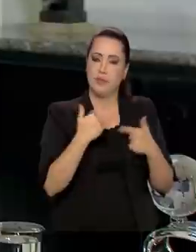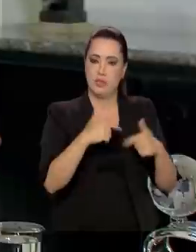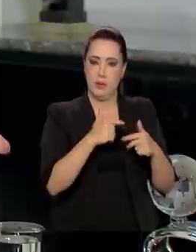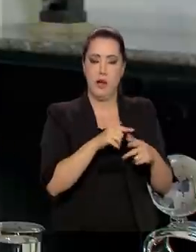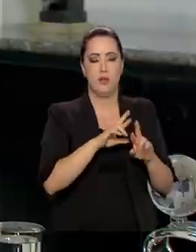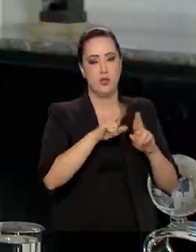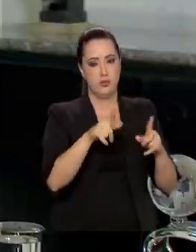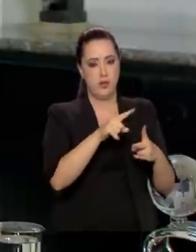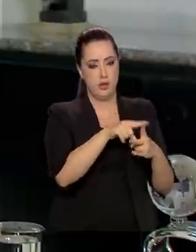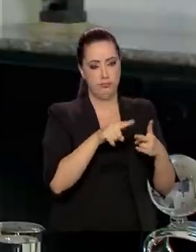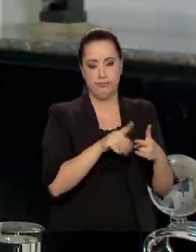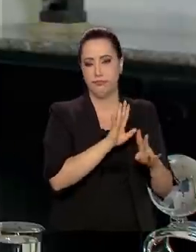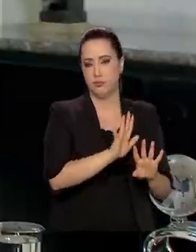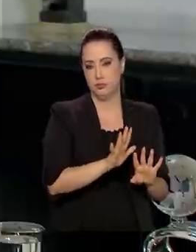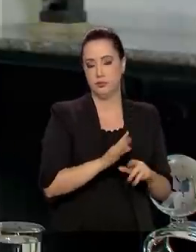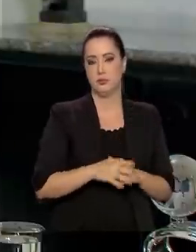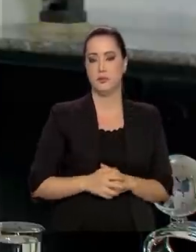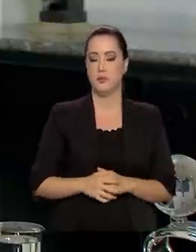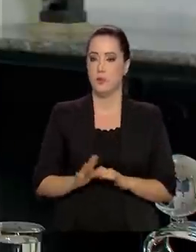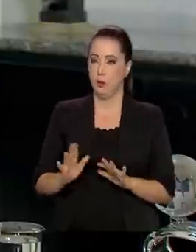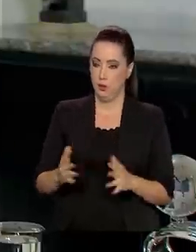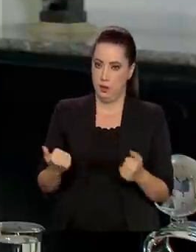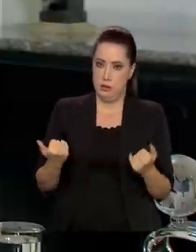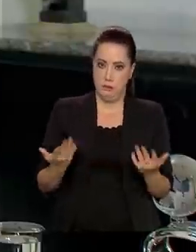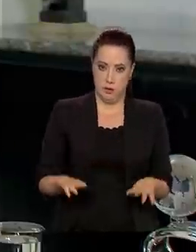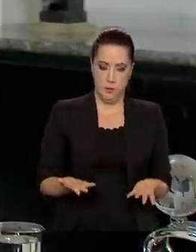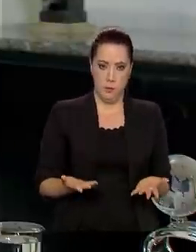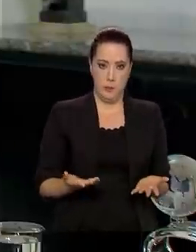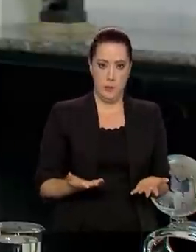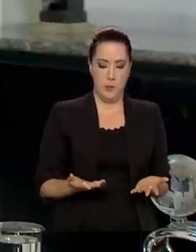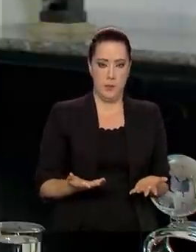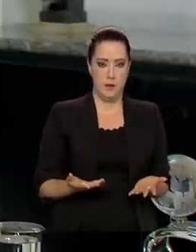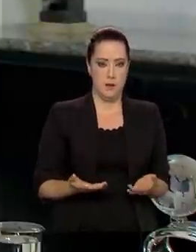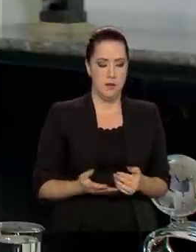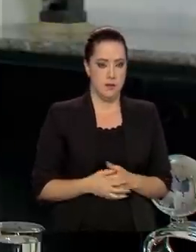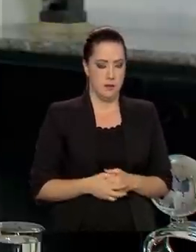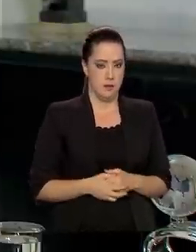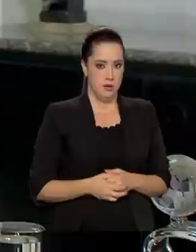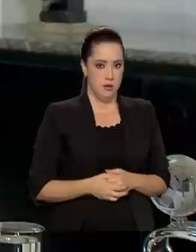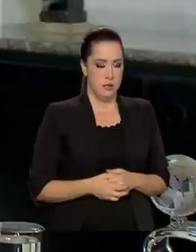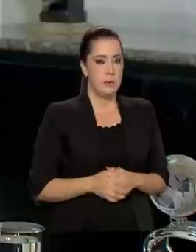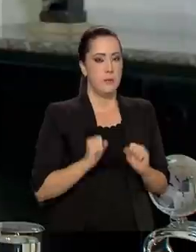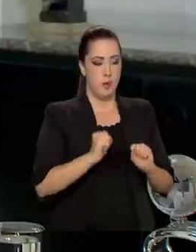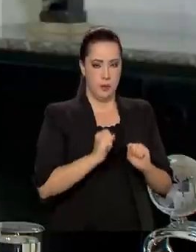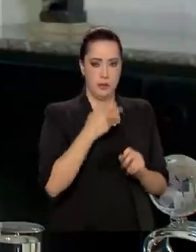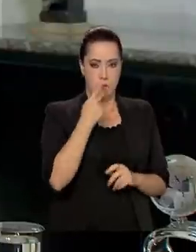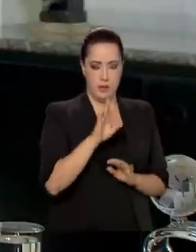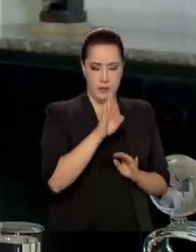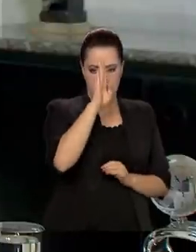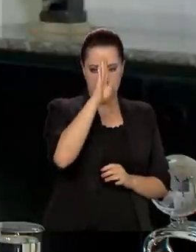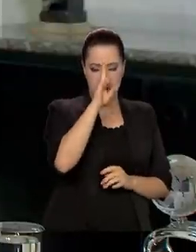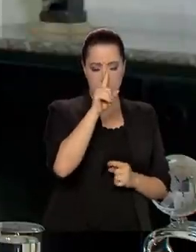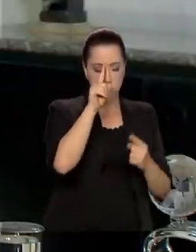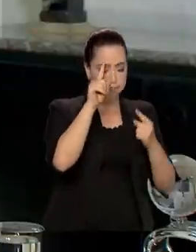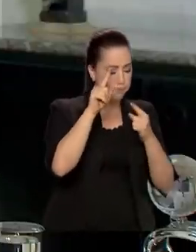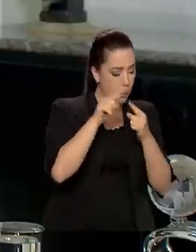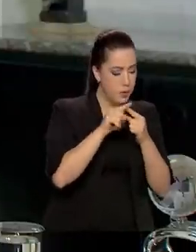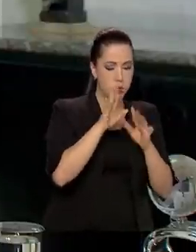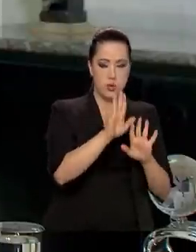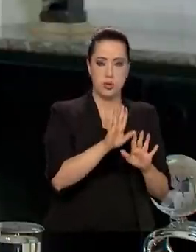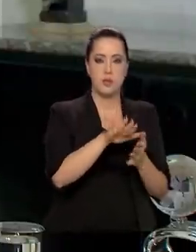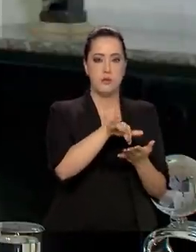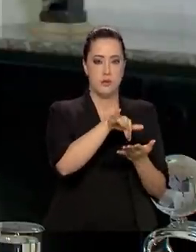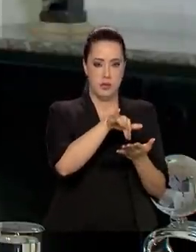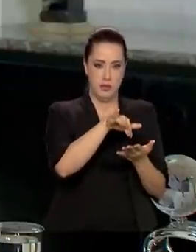distintas, como nós já colocamos aqui. Então, vamos falar da principal ideia. Vacina com registro. Em quantidade para